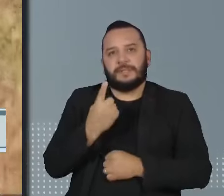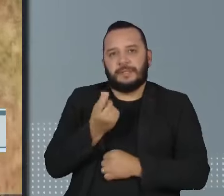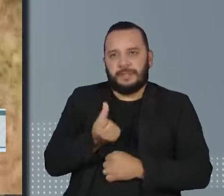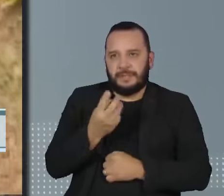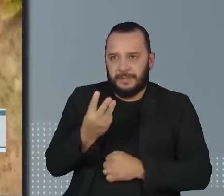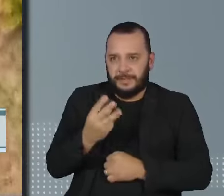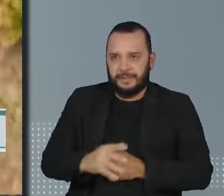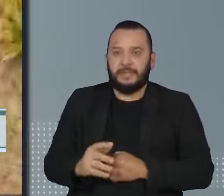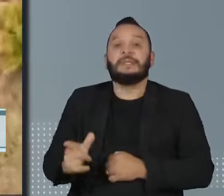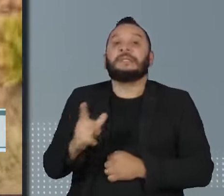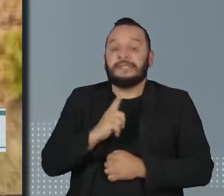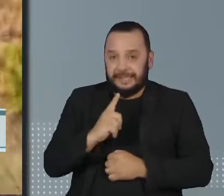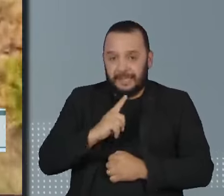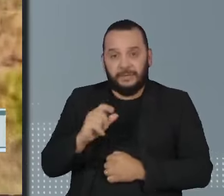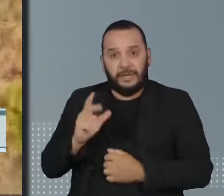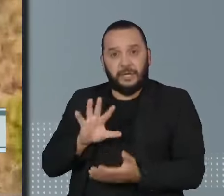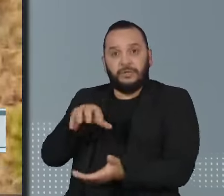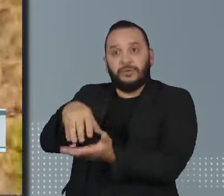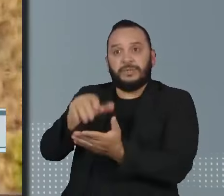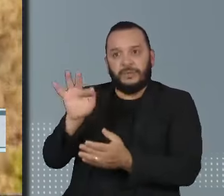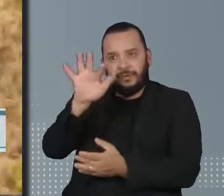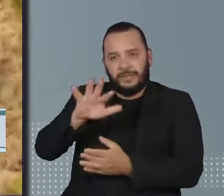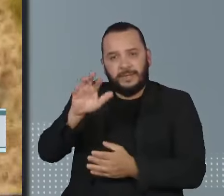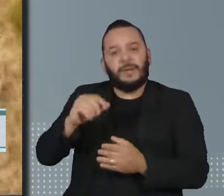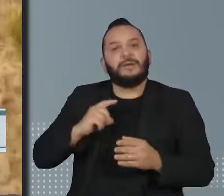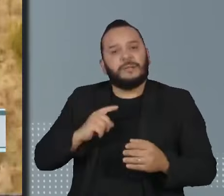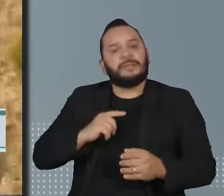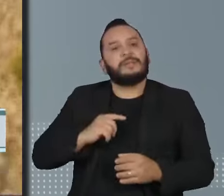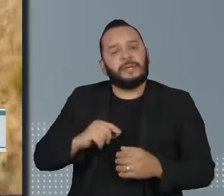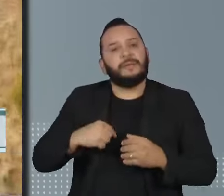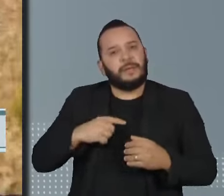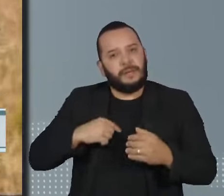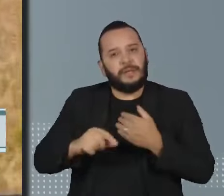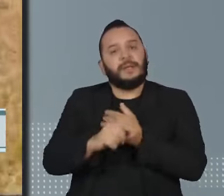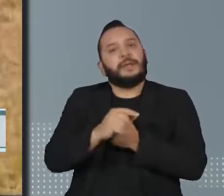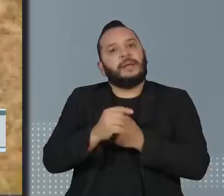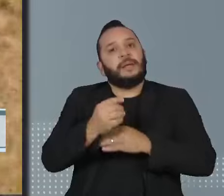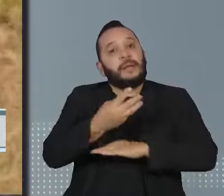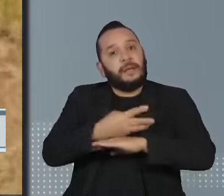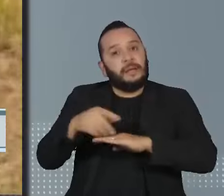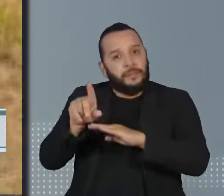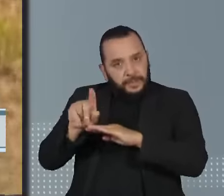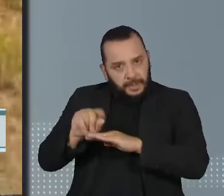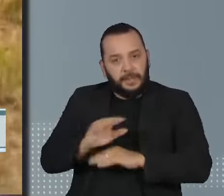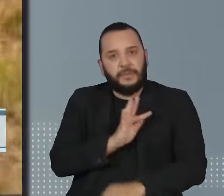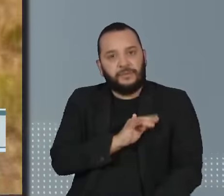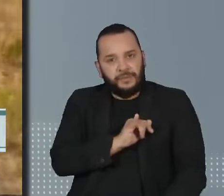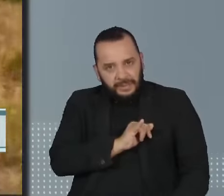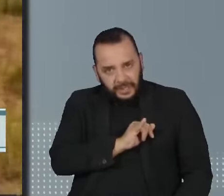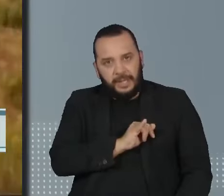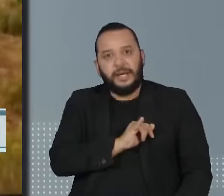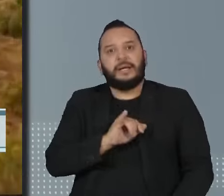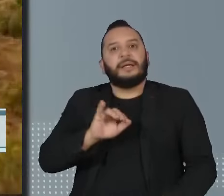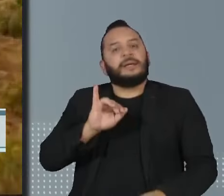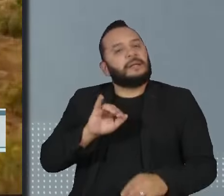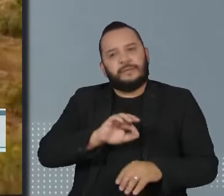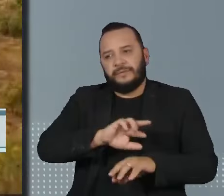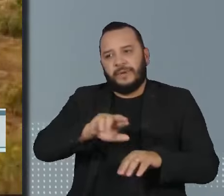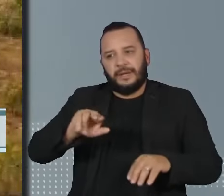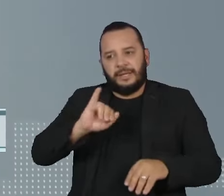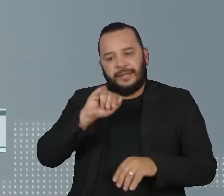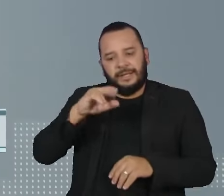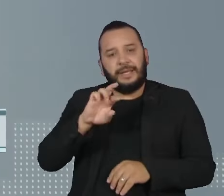serão instaladas bases de órgãos federais, como IBAMA, FUNAI, INCRA, além da Polícia Federal, Polícias Estaduais e outras